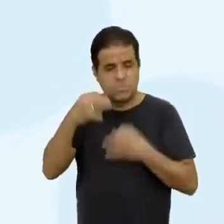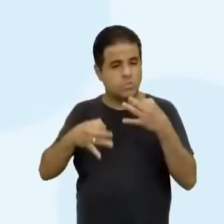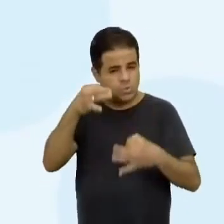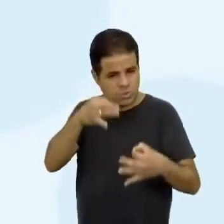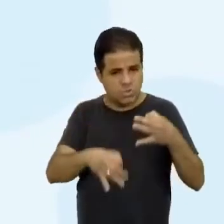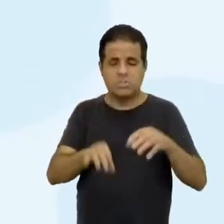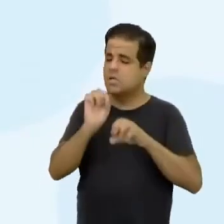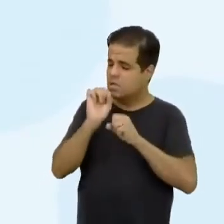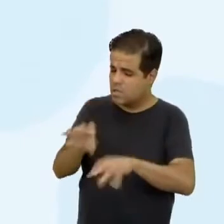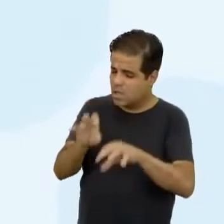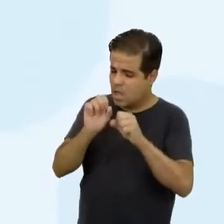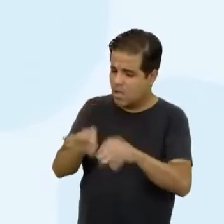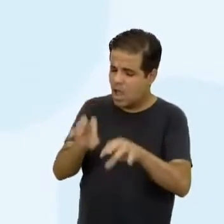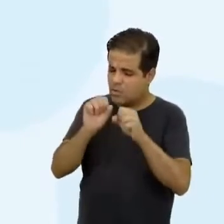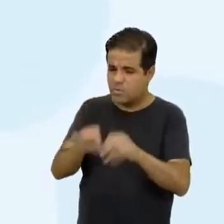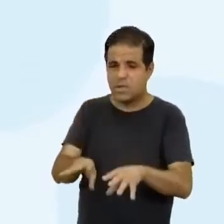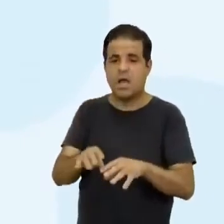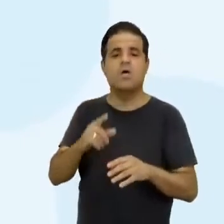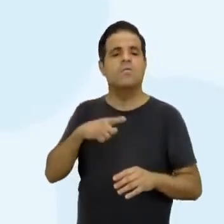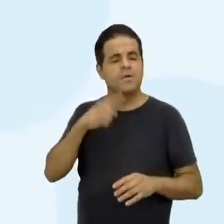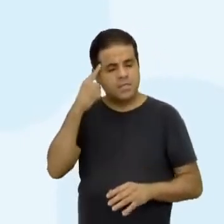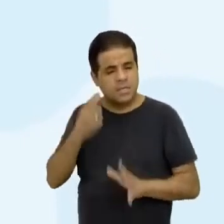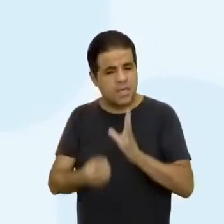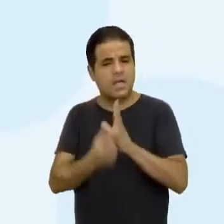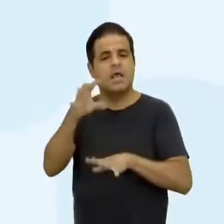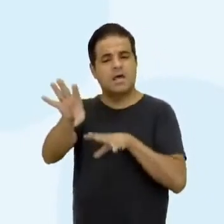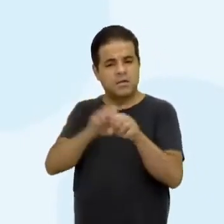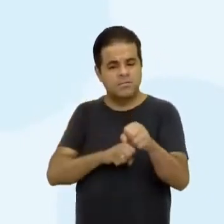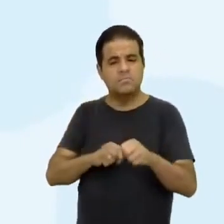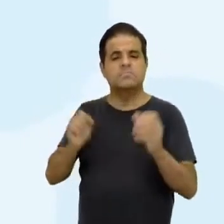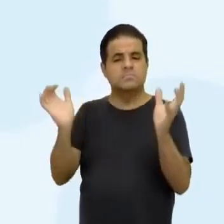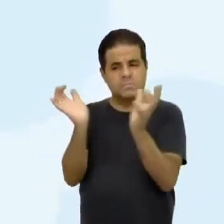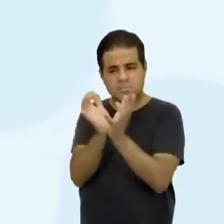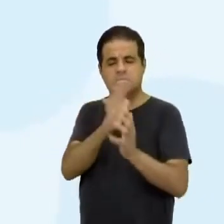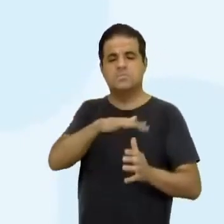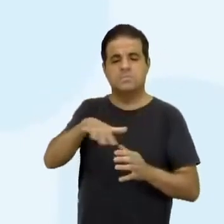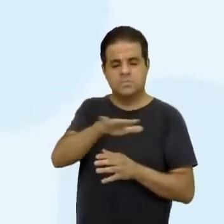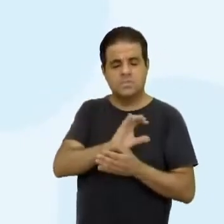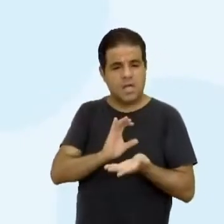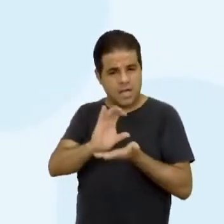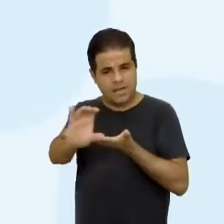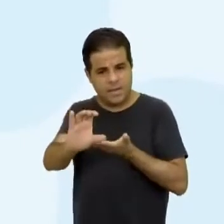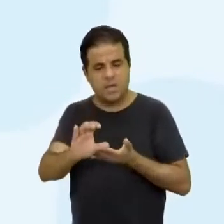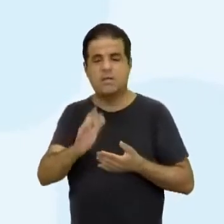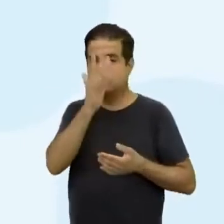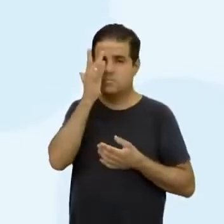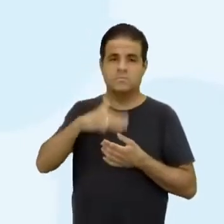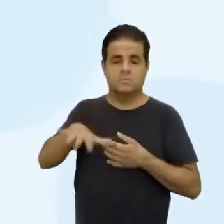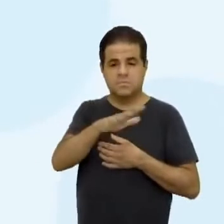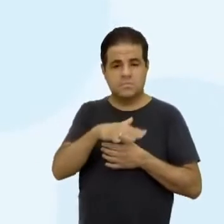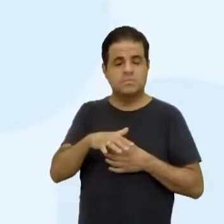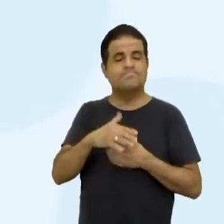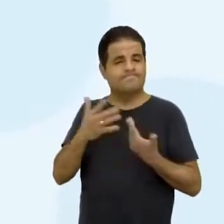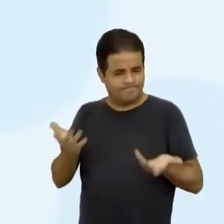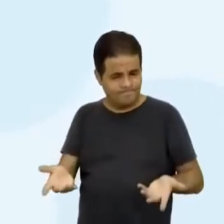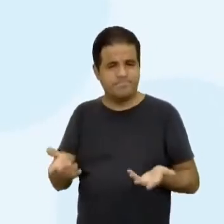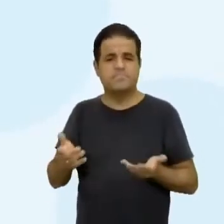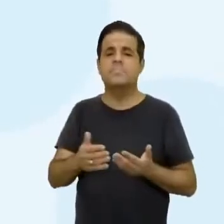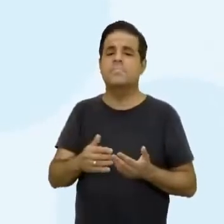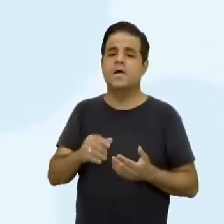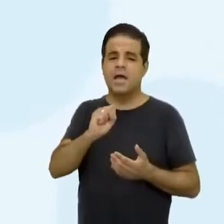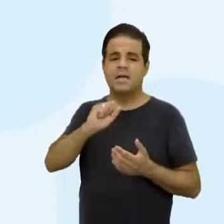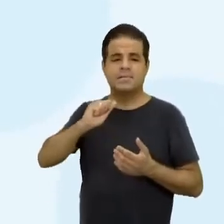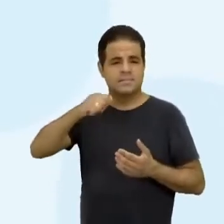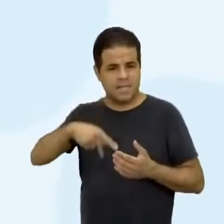jurídica e educacional. Eles formaram ali uma pequena cooperativa de crédito para o camponês. Então, a